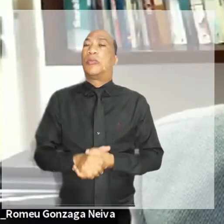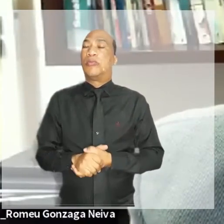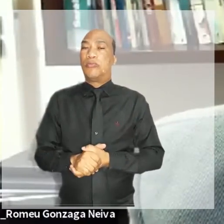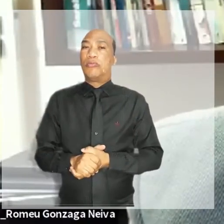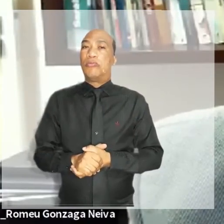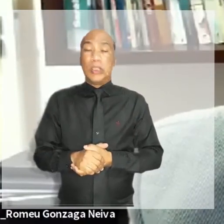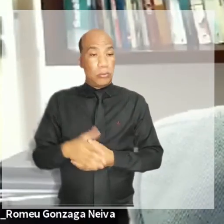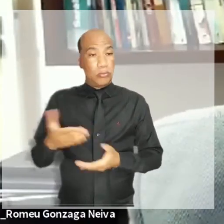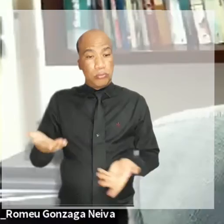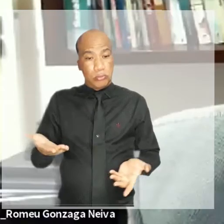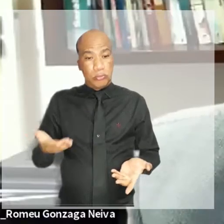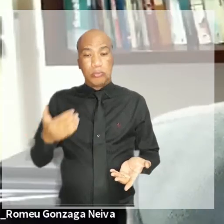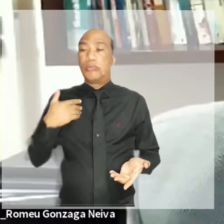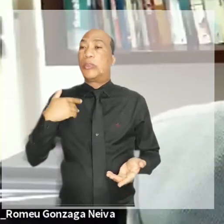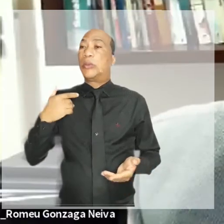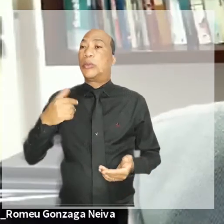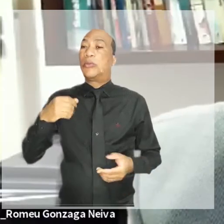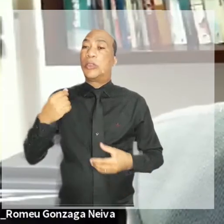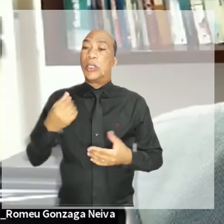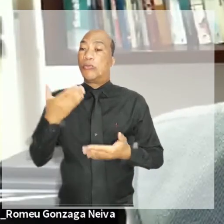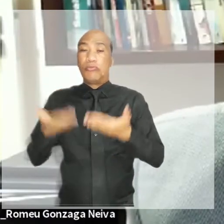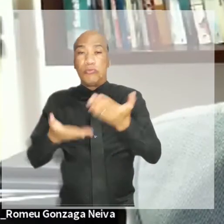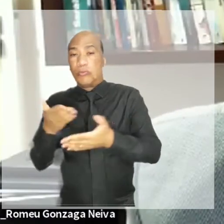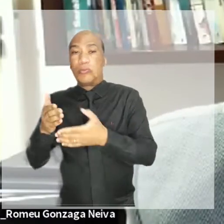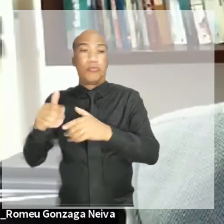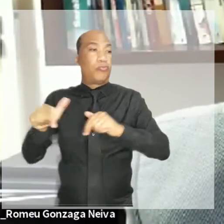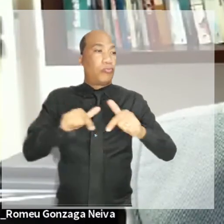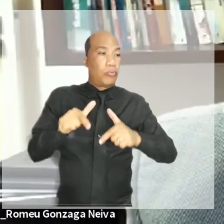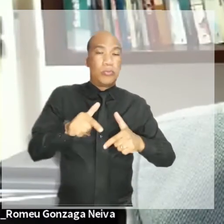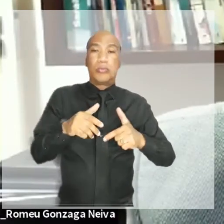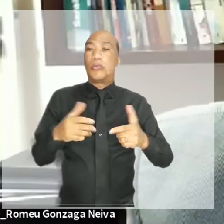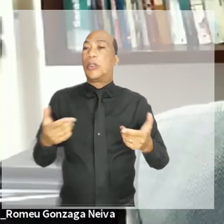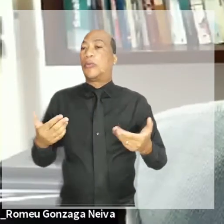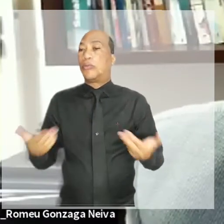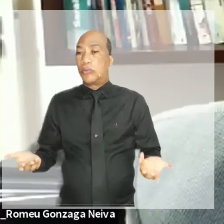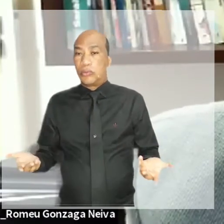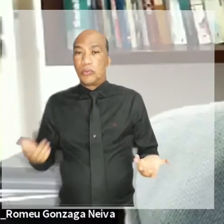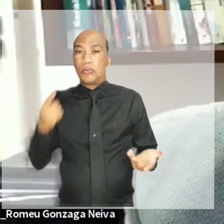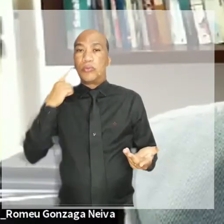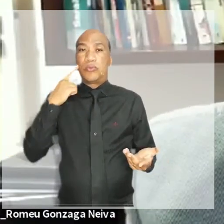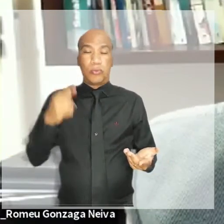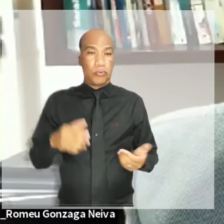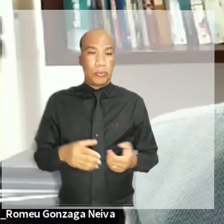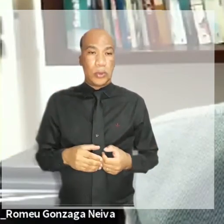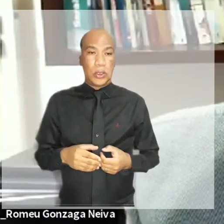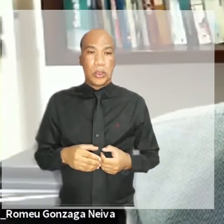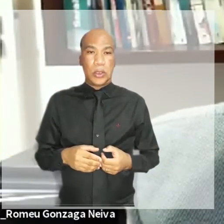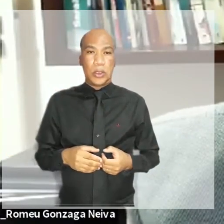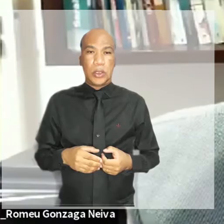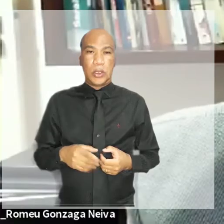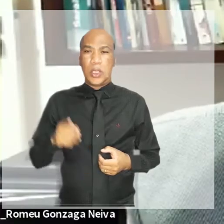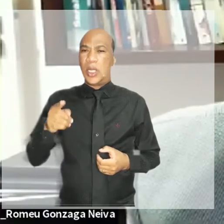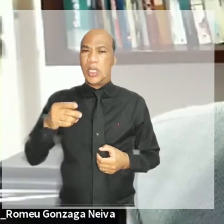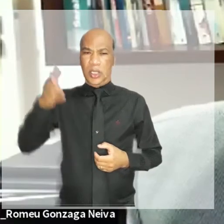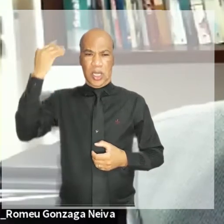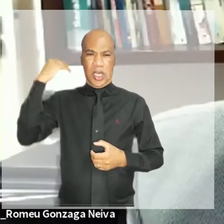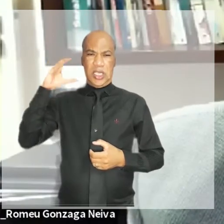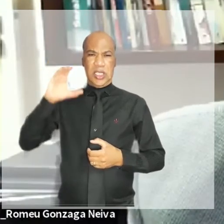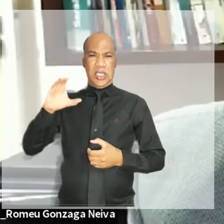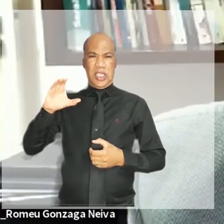e celeridade. O relatório Justiça em Número elaborado pelo CNJ mostra